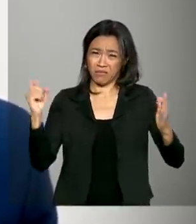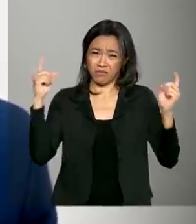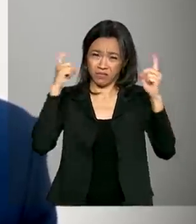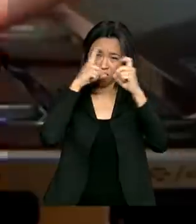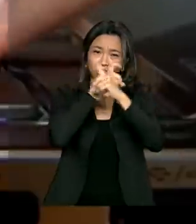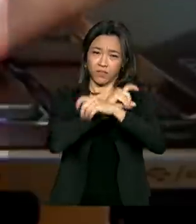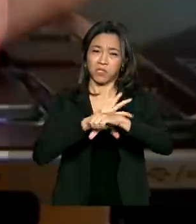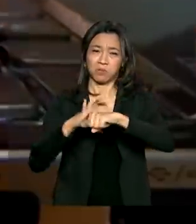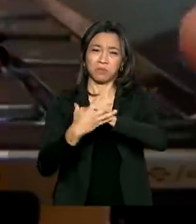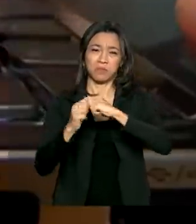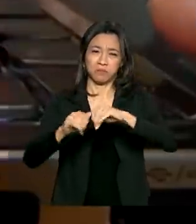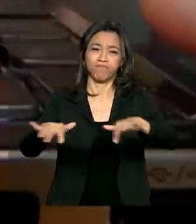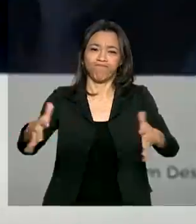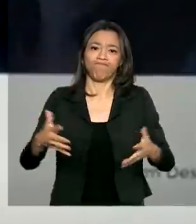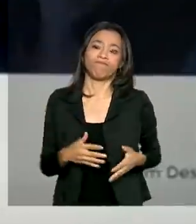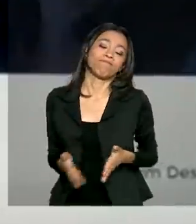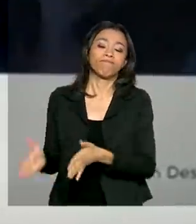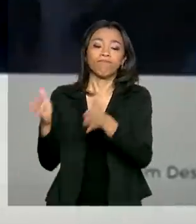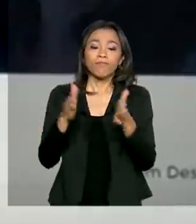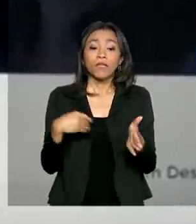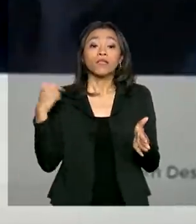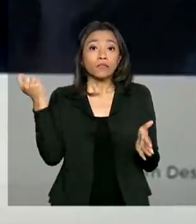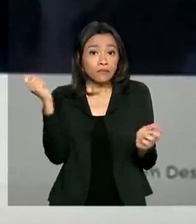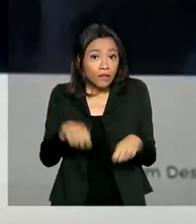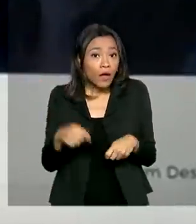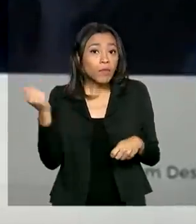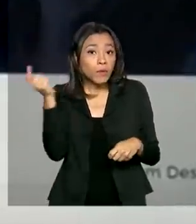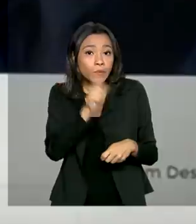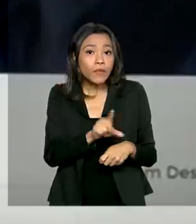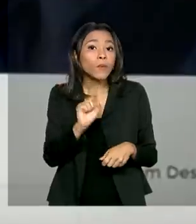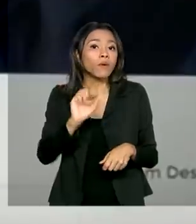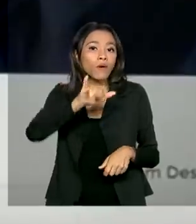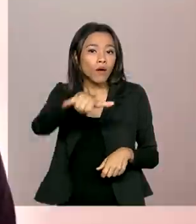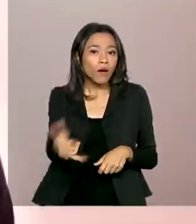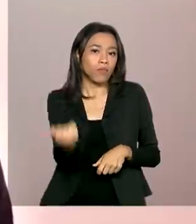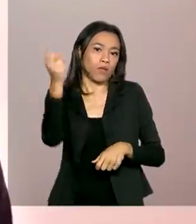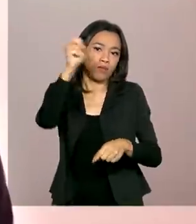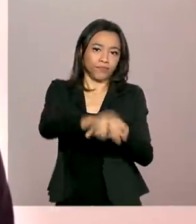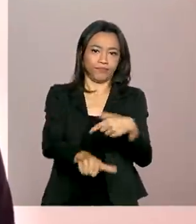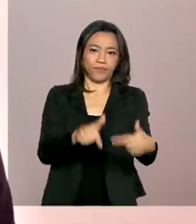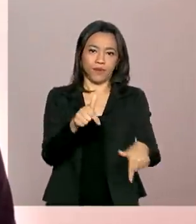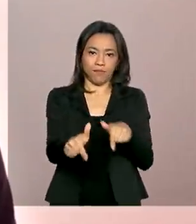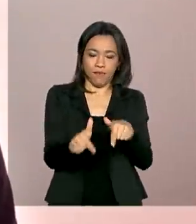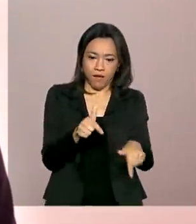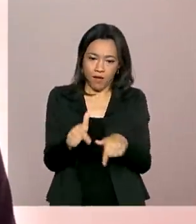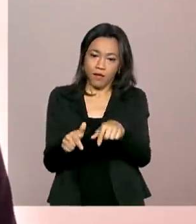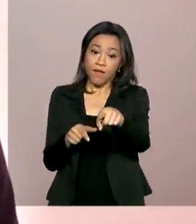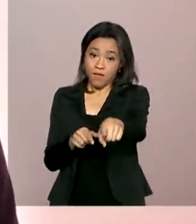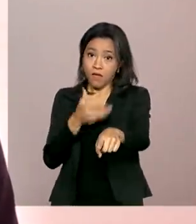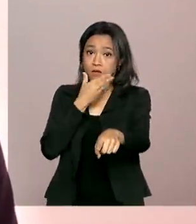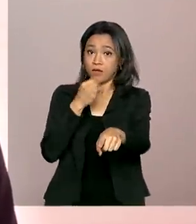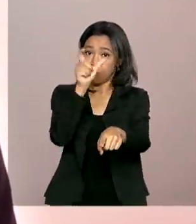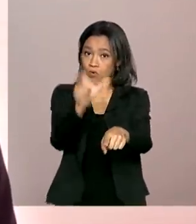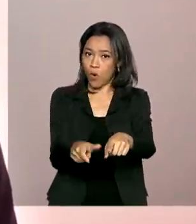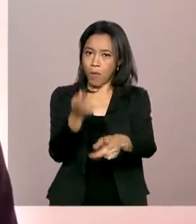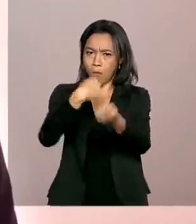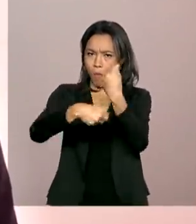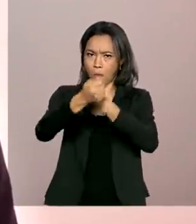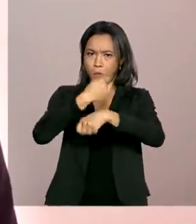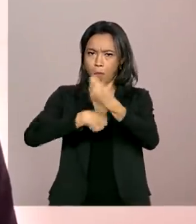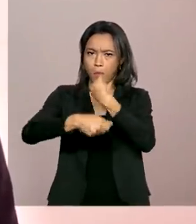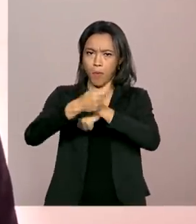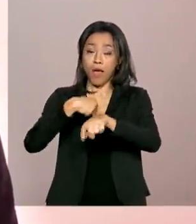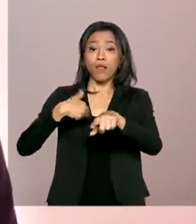que a gente tem vivido. É possível até encontrar oportunidade de emprego. O auxílio vem do empresário paulista, que